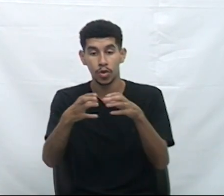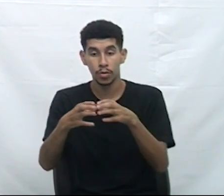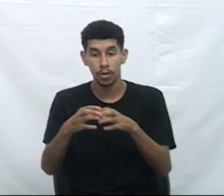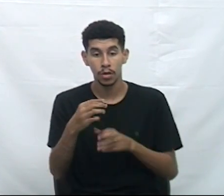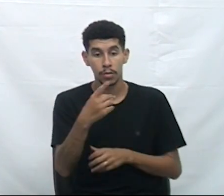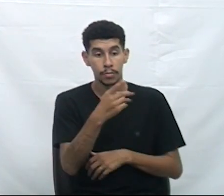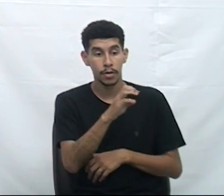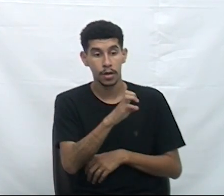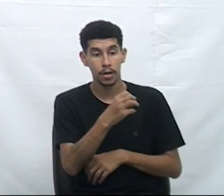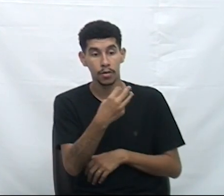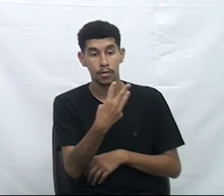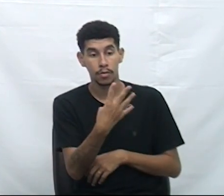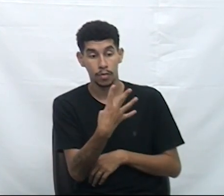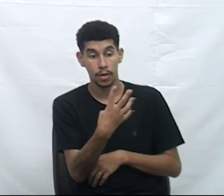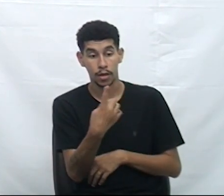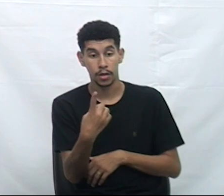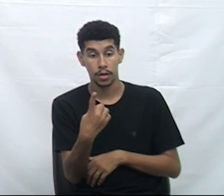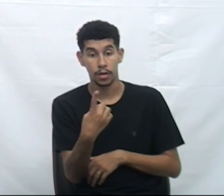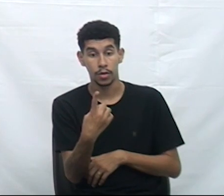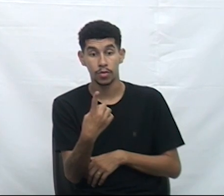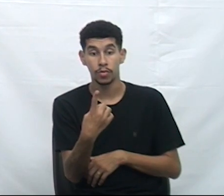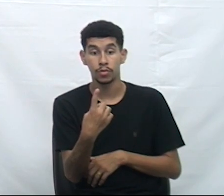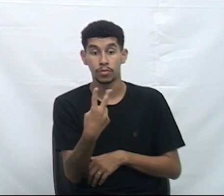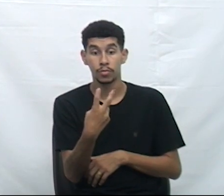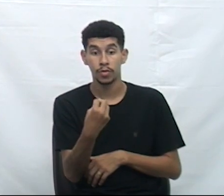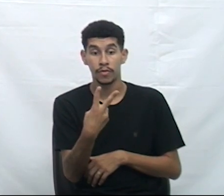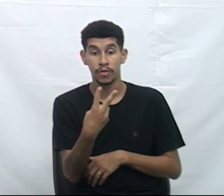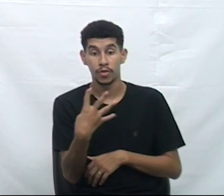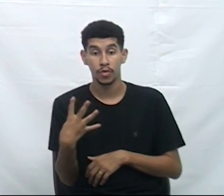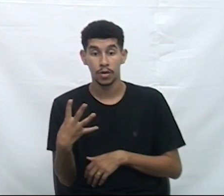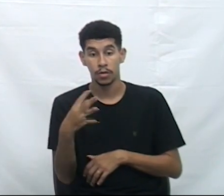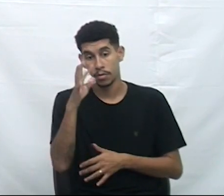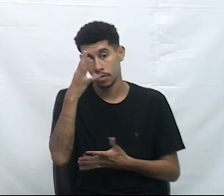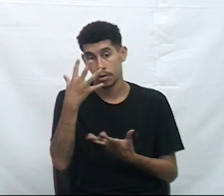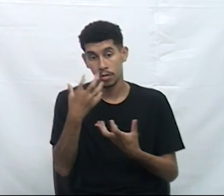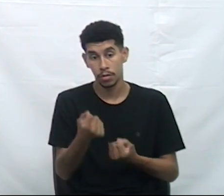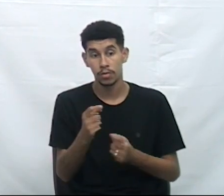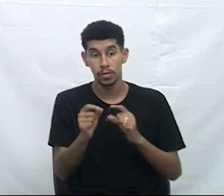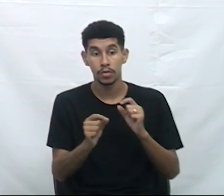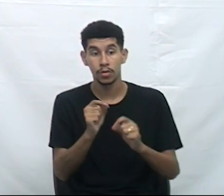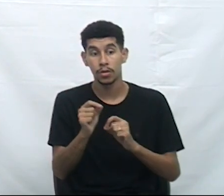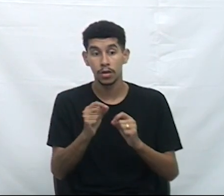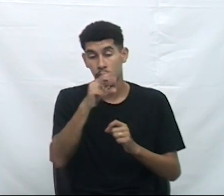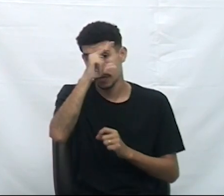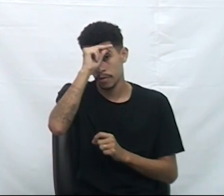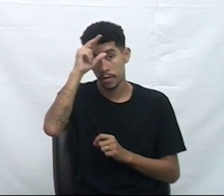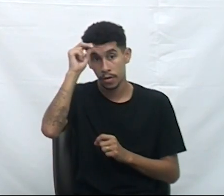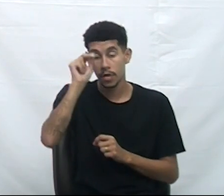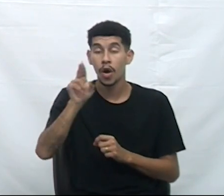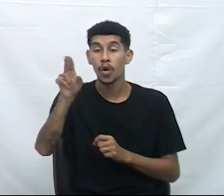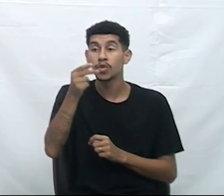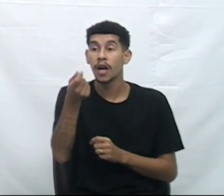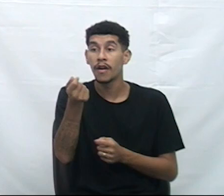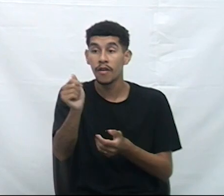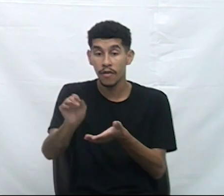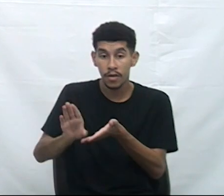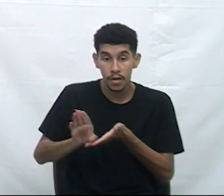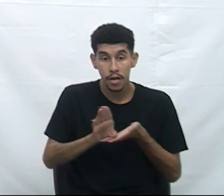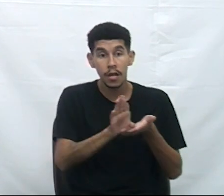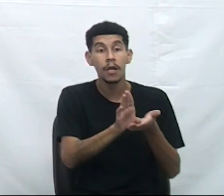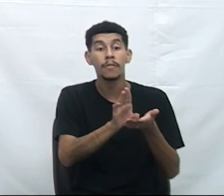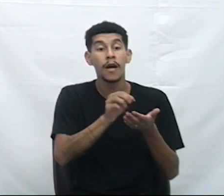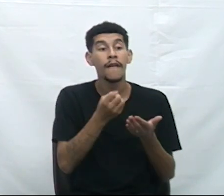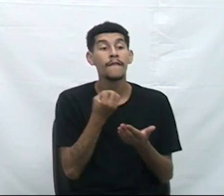PE41 de 2024, que autoriza o Poder Executivo a custear despesas com viagem para o exterior, e o vereador do